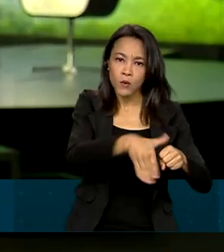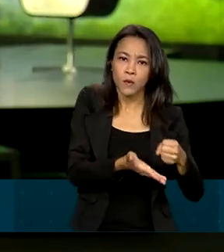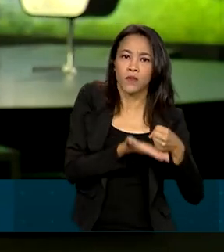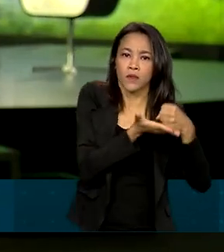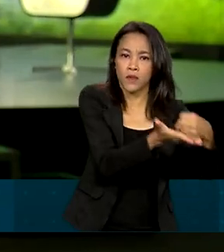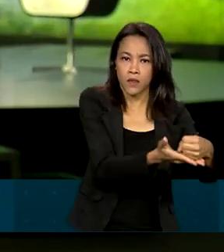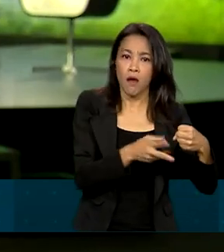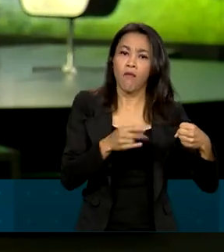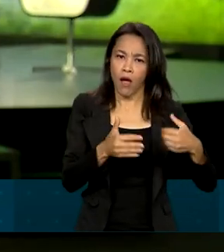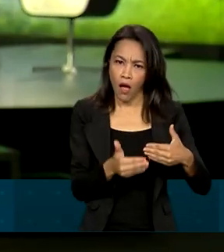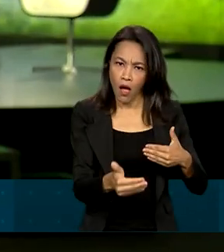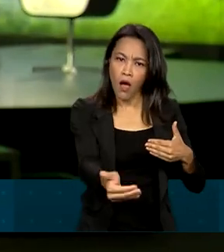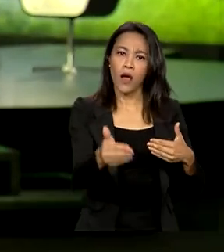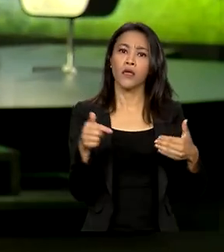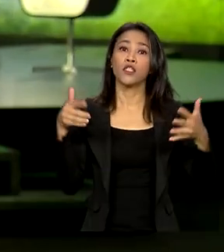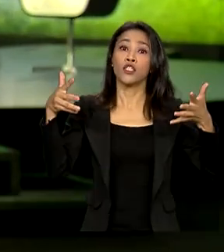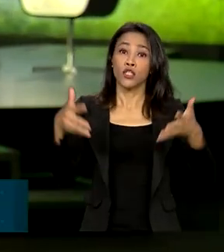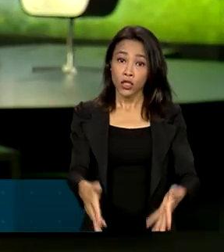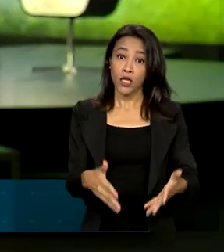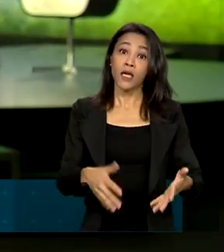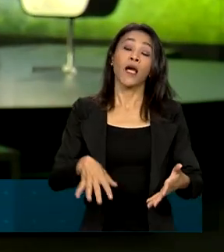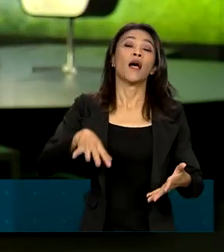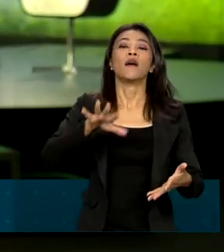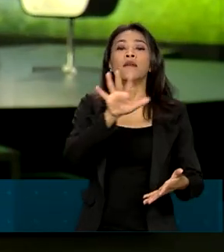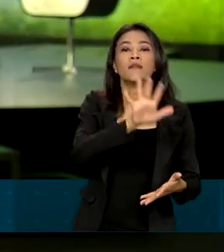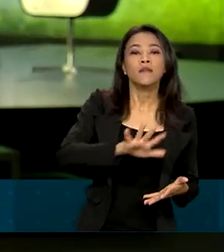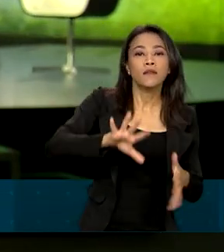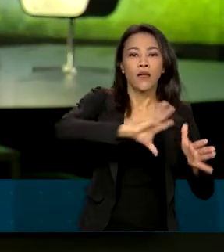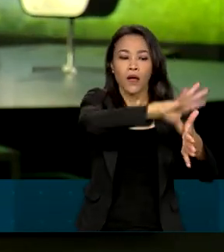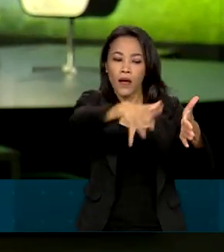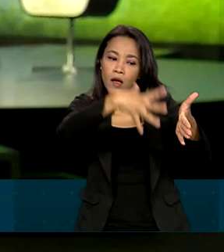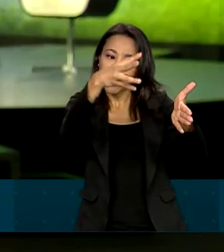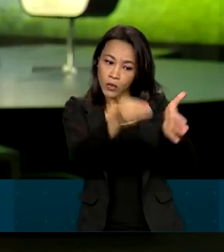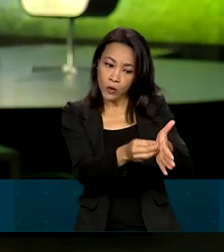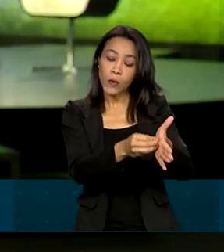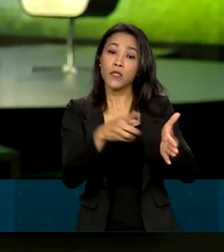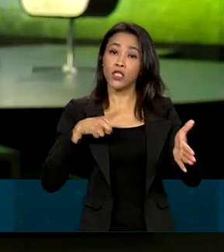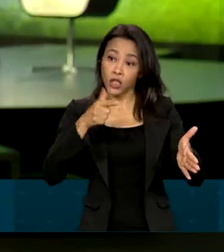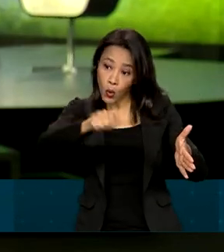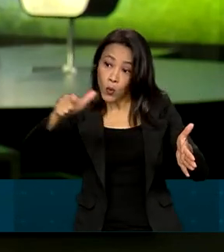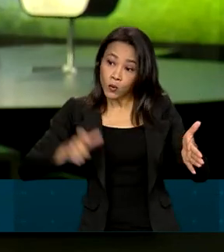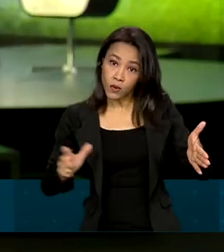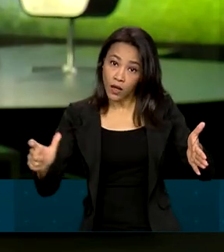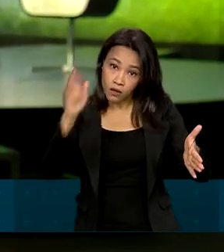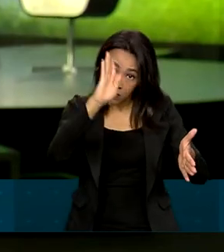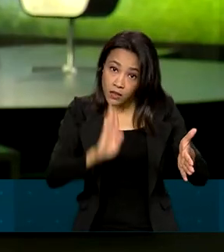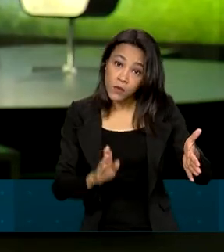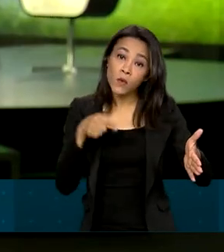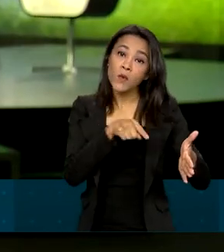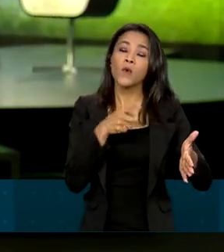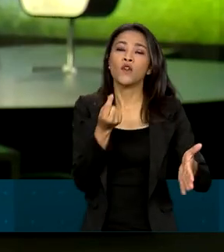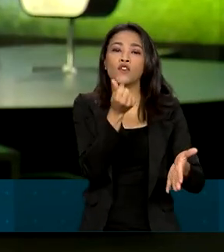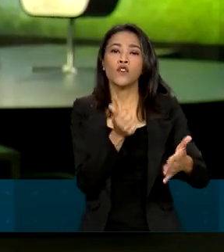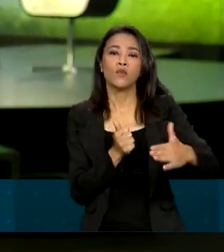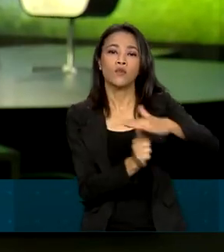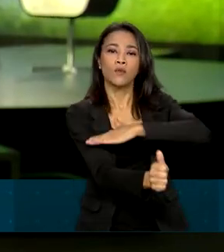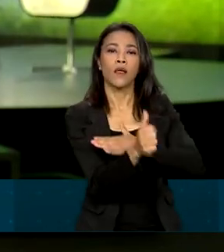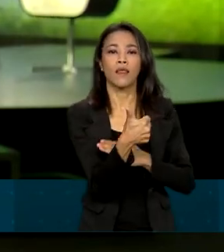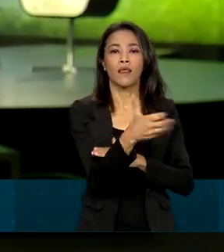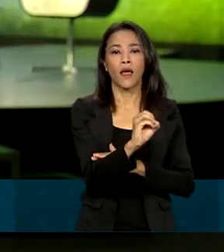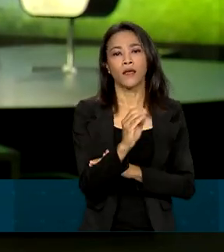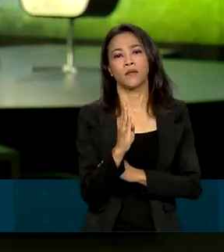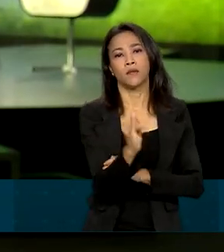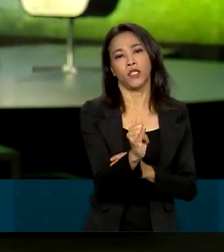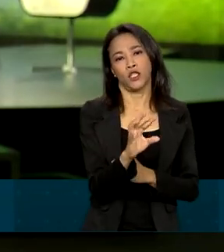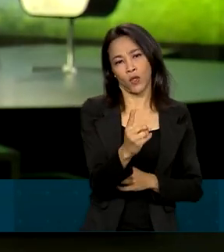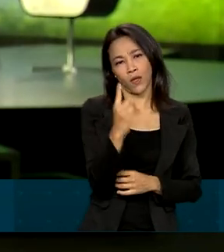chegar agora na Amazônia, ele chega na Amazônia, já estava em alguns outros biomas brasileiros, e chega agora na Amazônia com investimentos de 10 milhões de dólares.